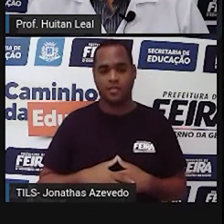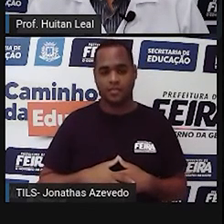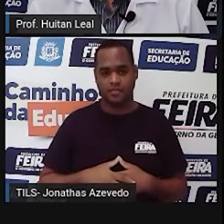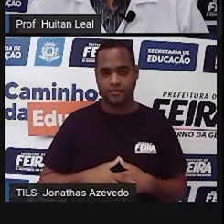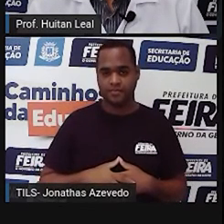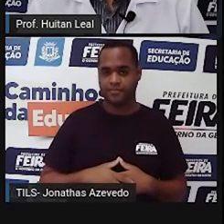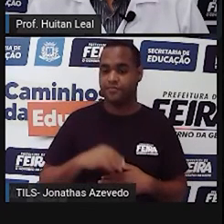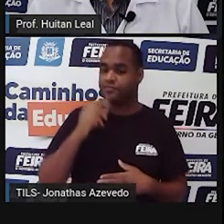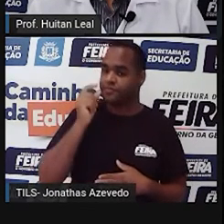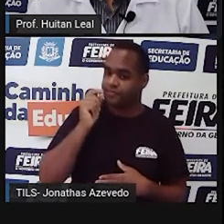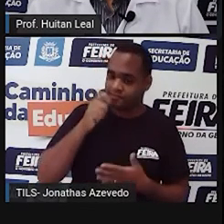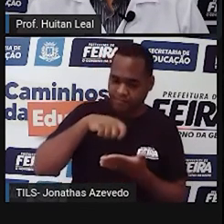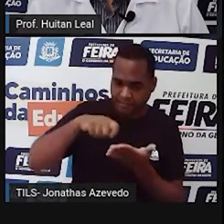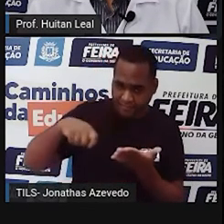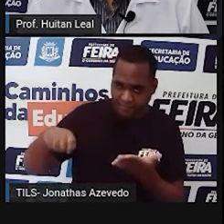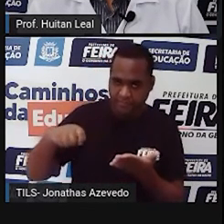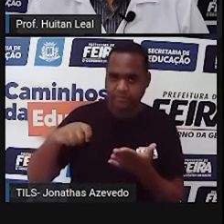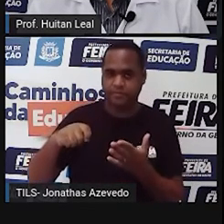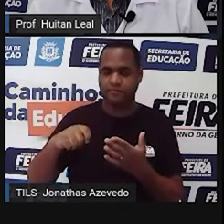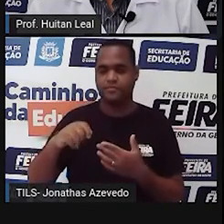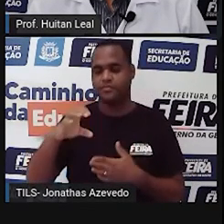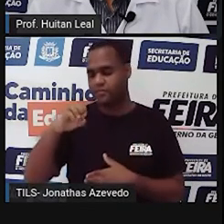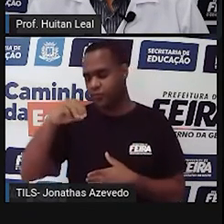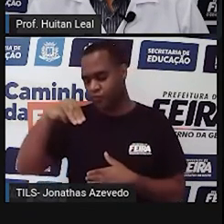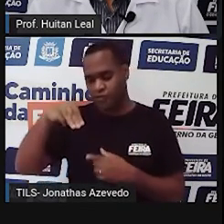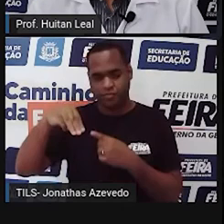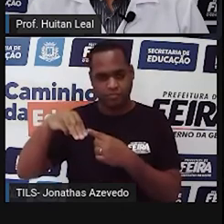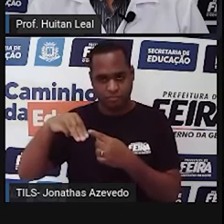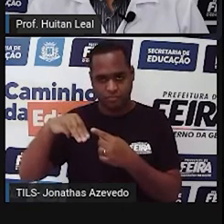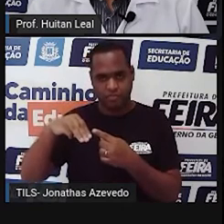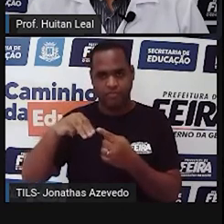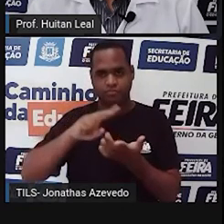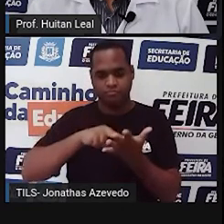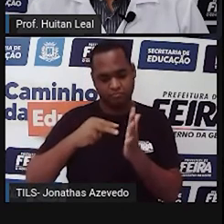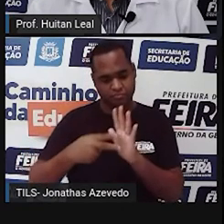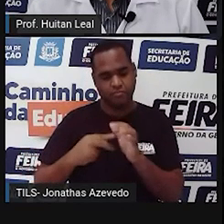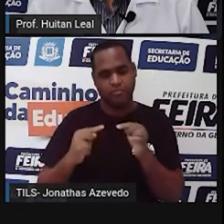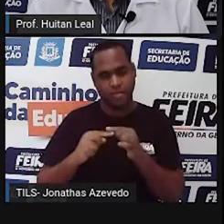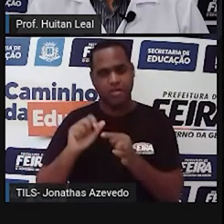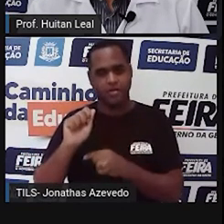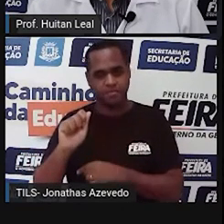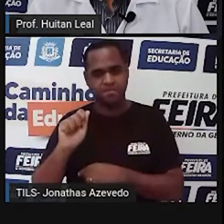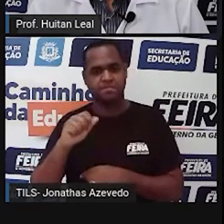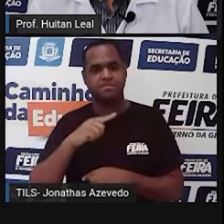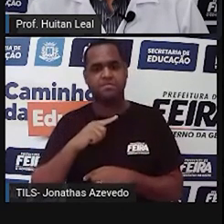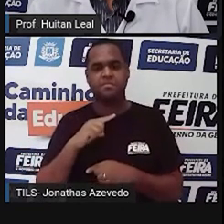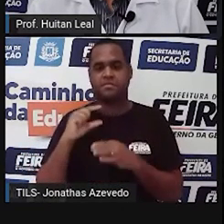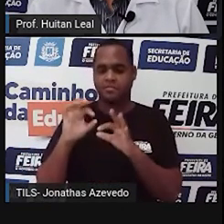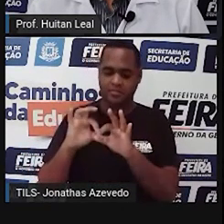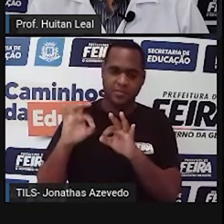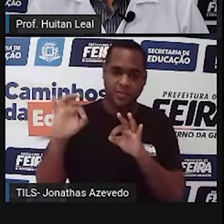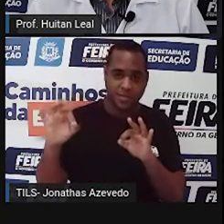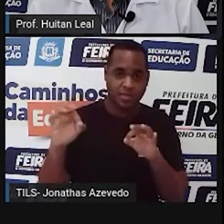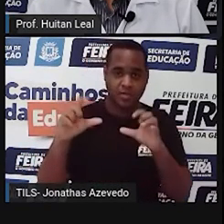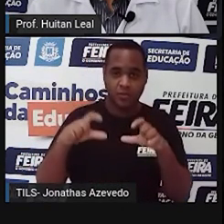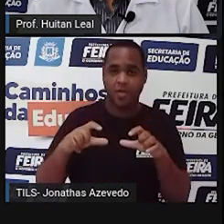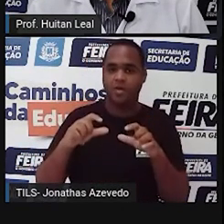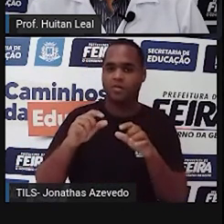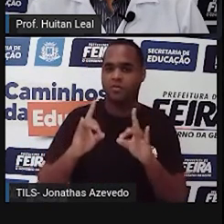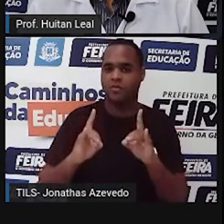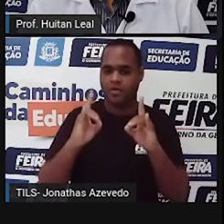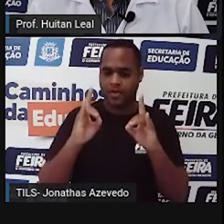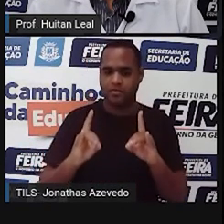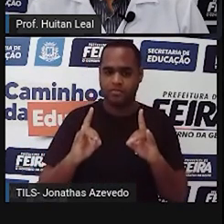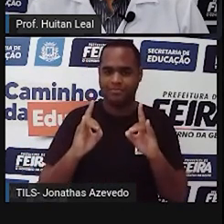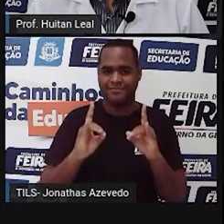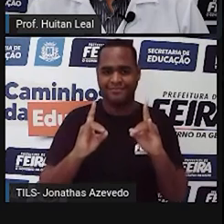escrevia com lápis. Toda vez que tivesse significado, o A também é preposição. Distância de o hotel fica a 200